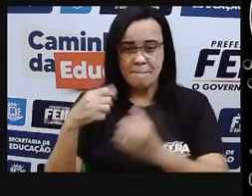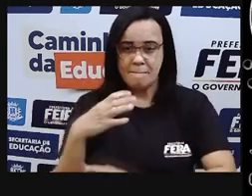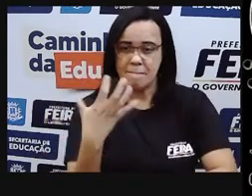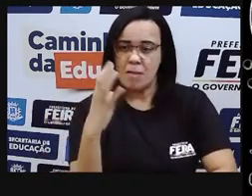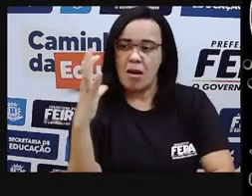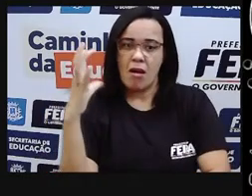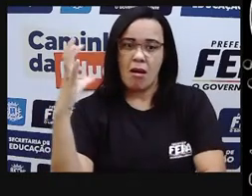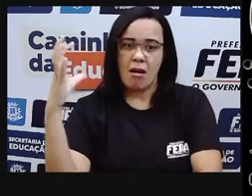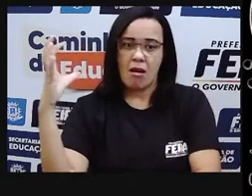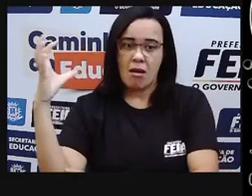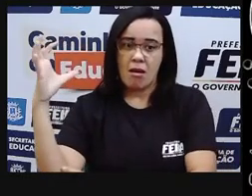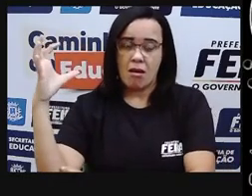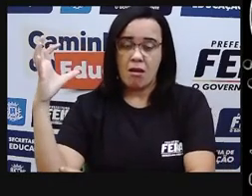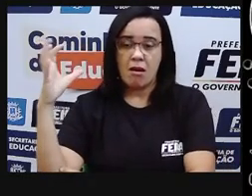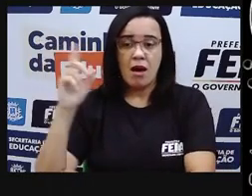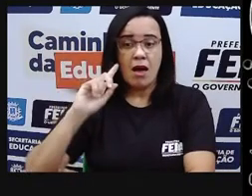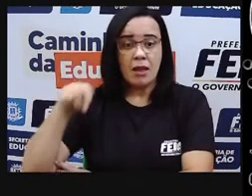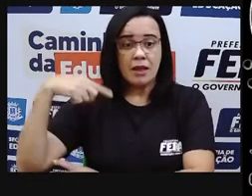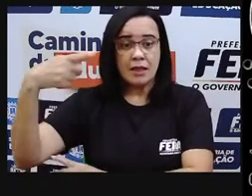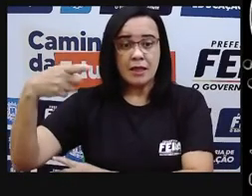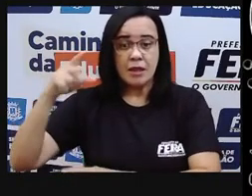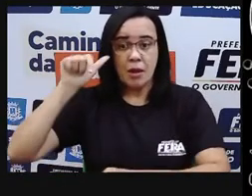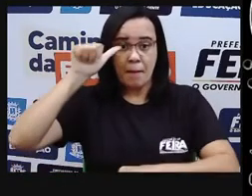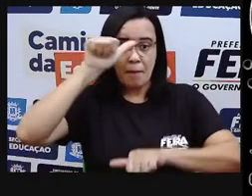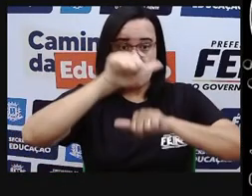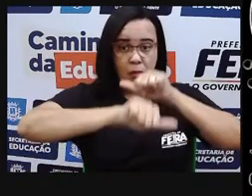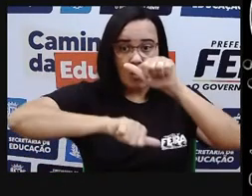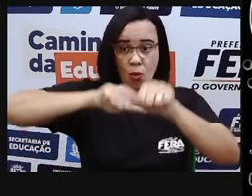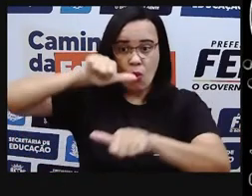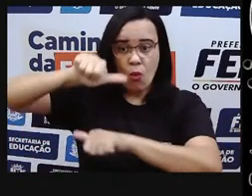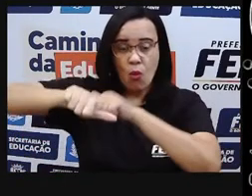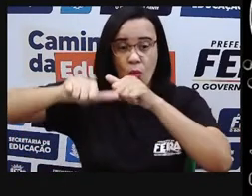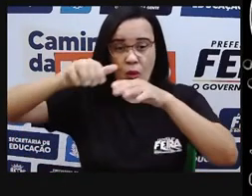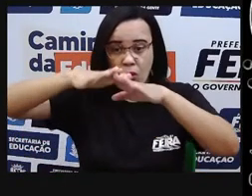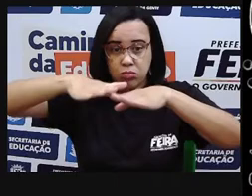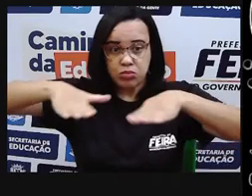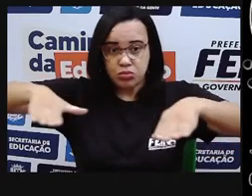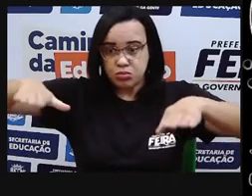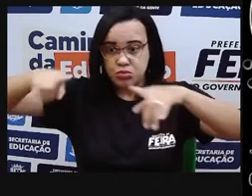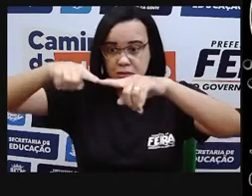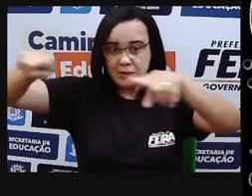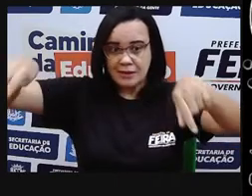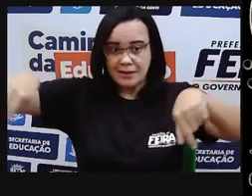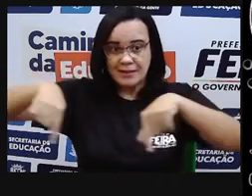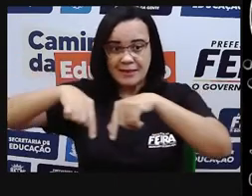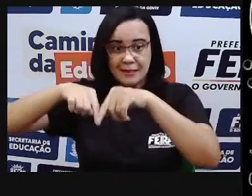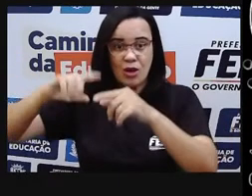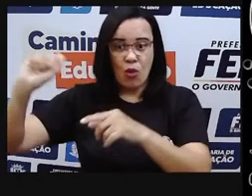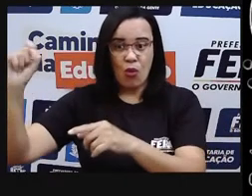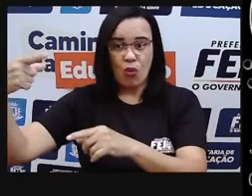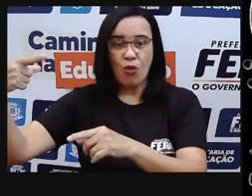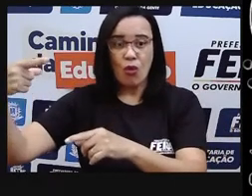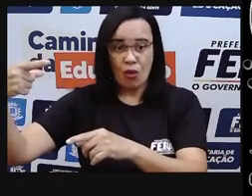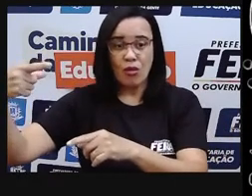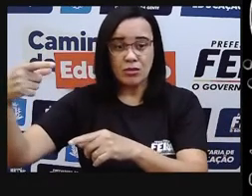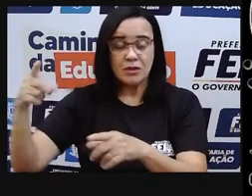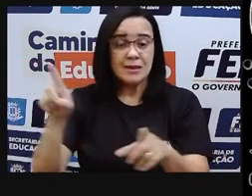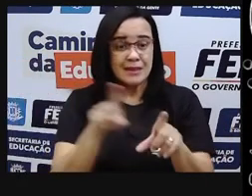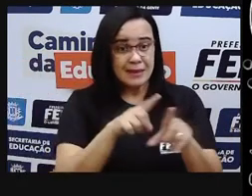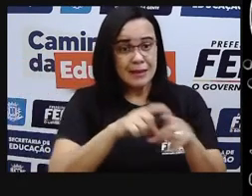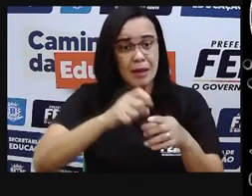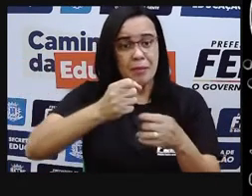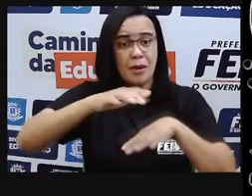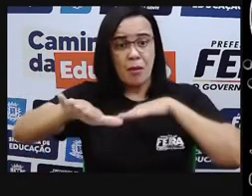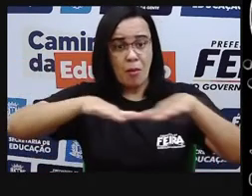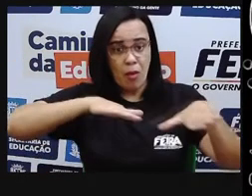dentro da planta em uma energia química, que vai gerar para as plantas, vai produzir o alimento das plantas, tá?